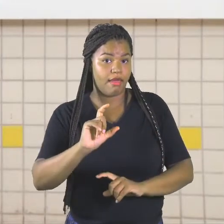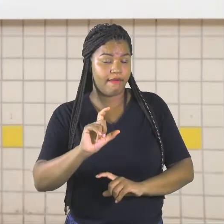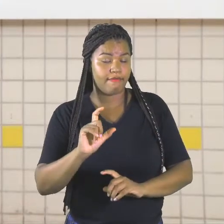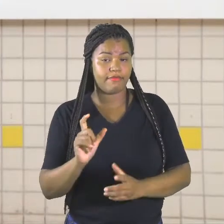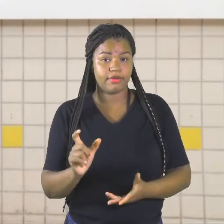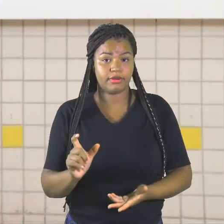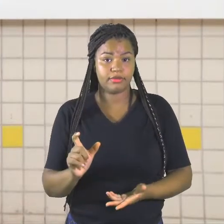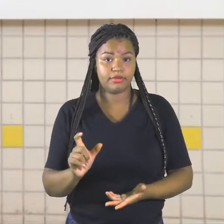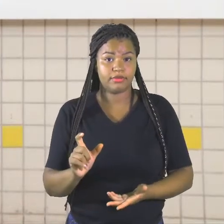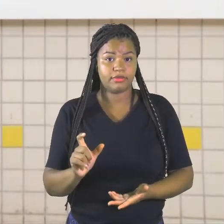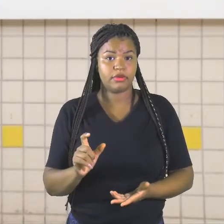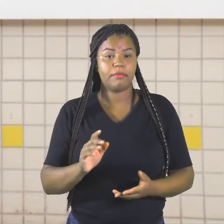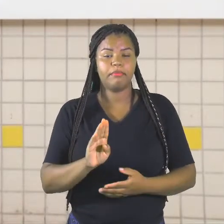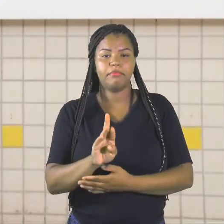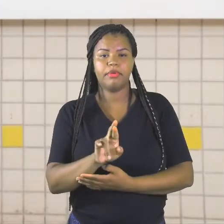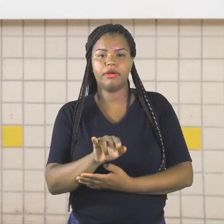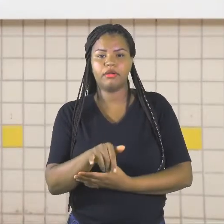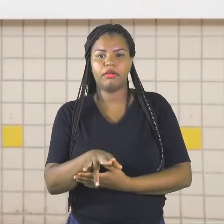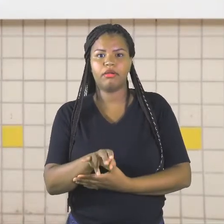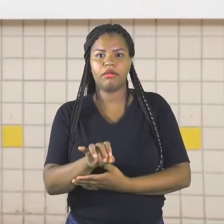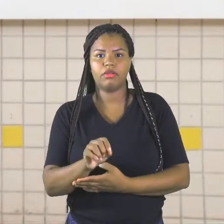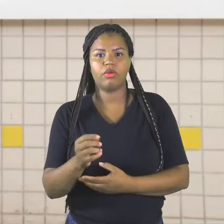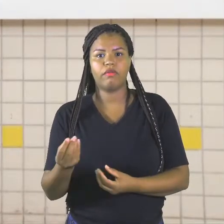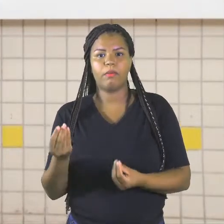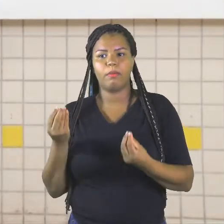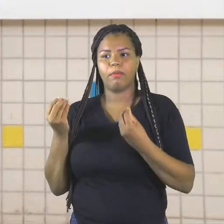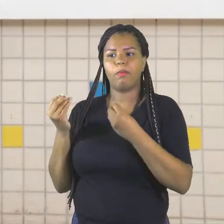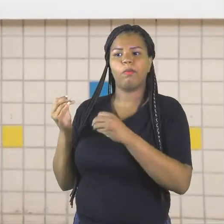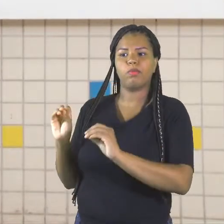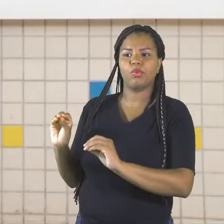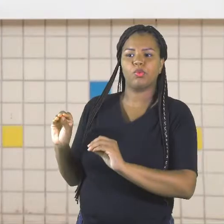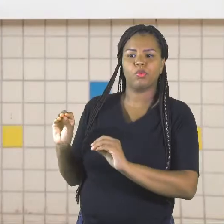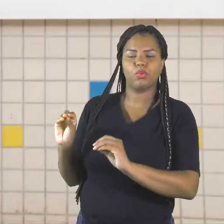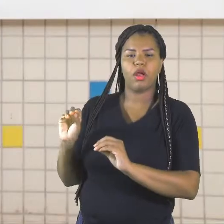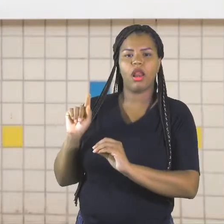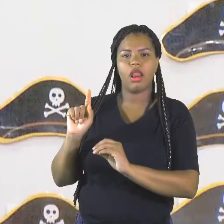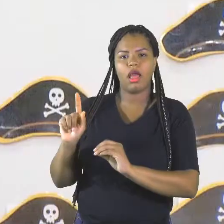vamos colocar lá no brinquedo. Ó,